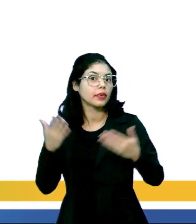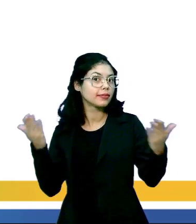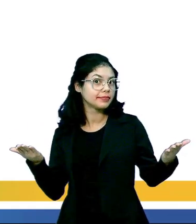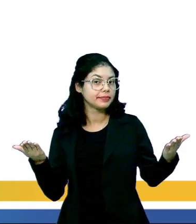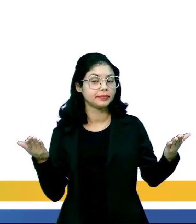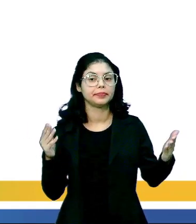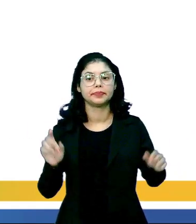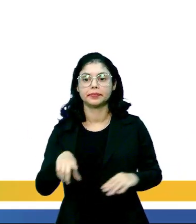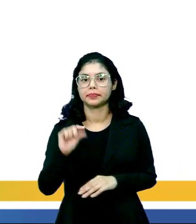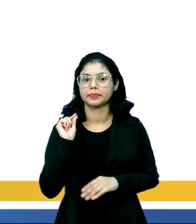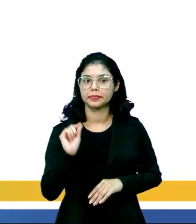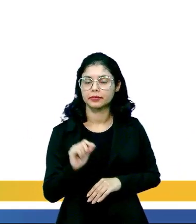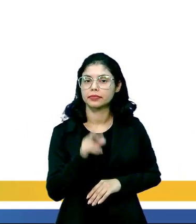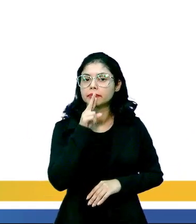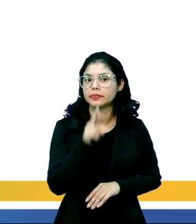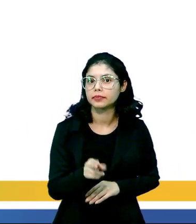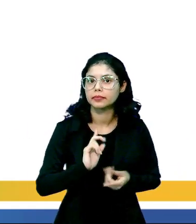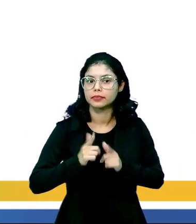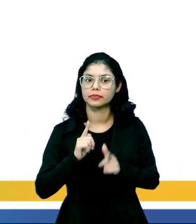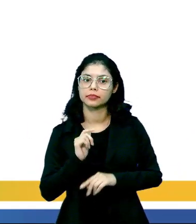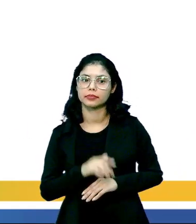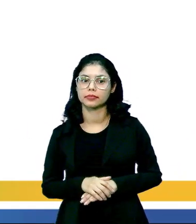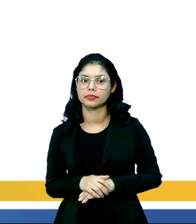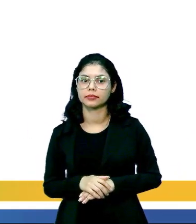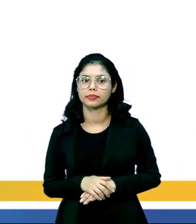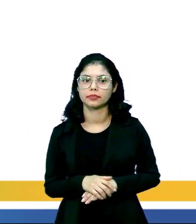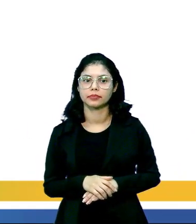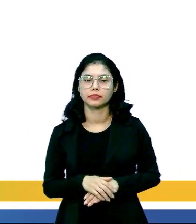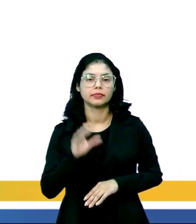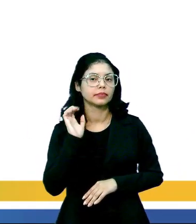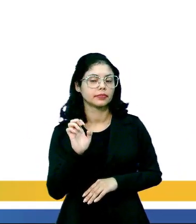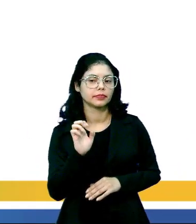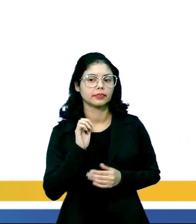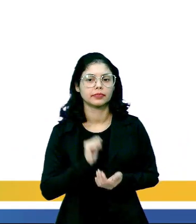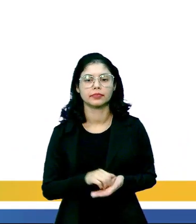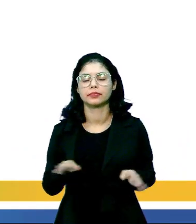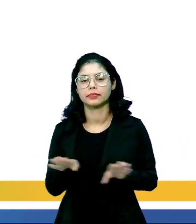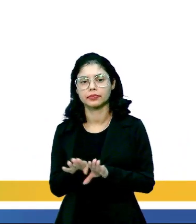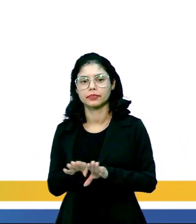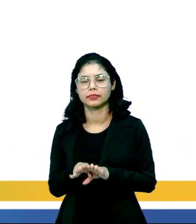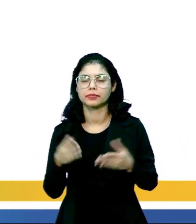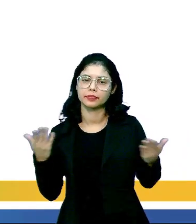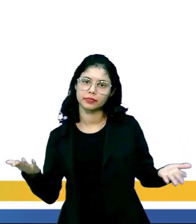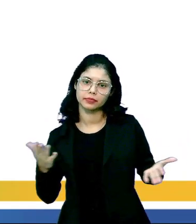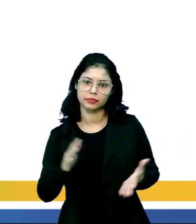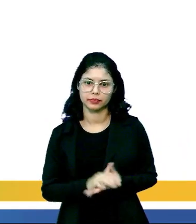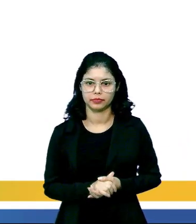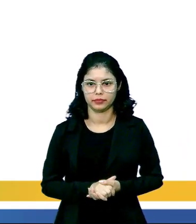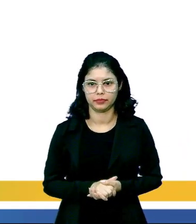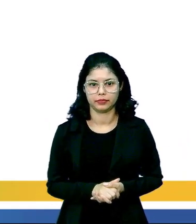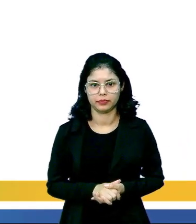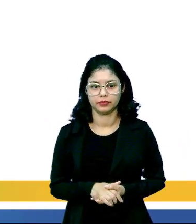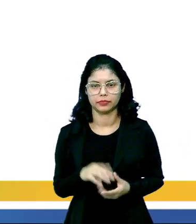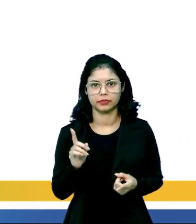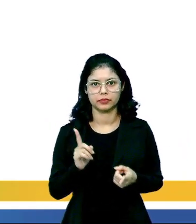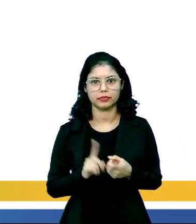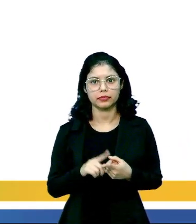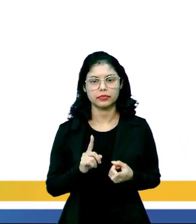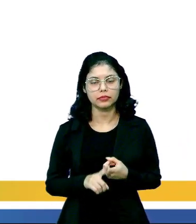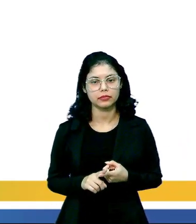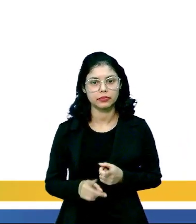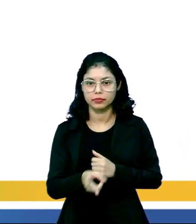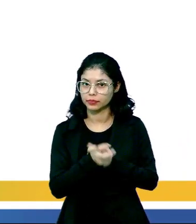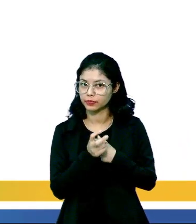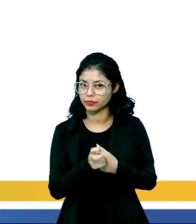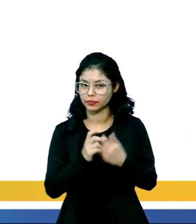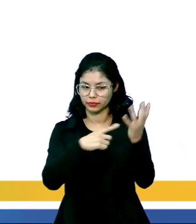E aí, alternativa correta é a alternativa é também, pessoal, tá? Porque a